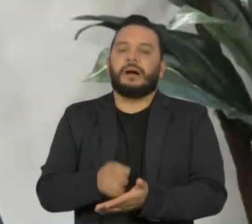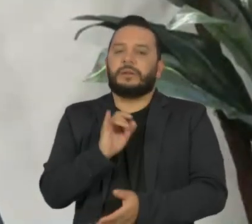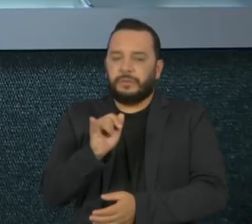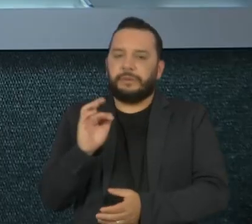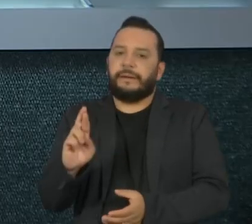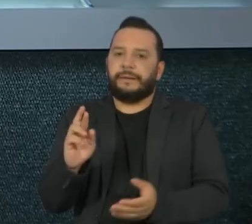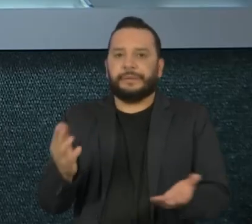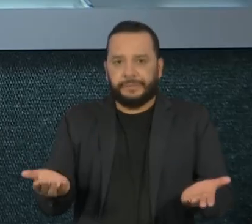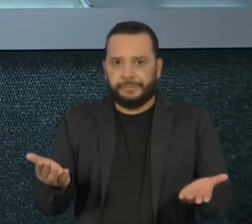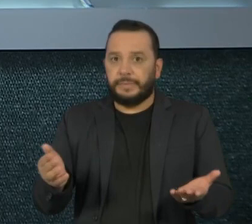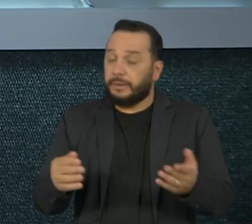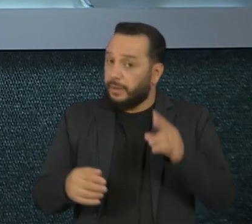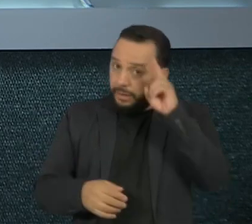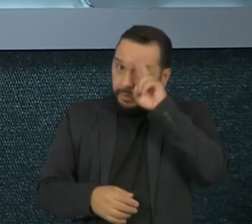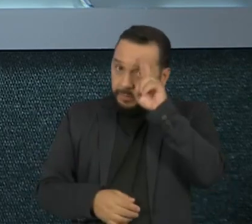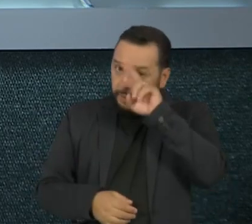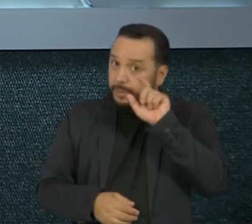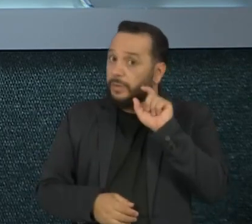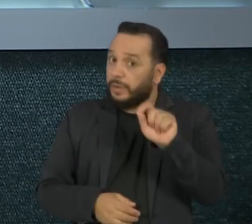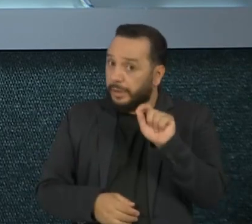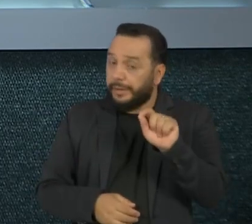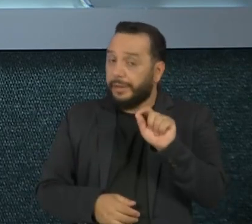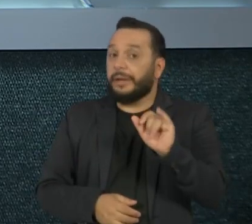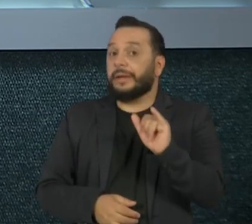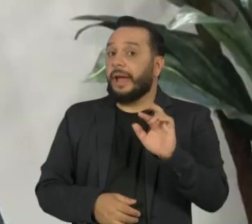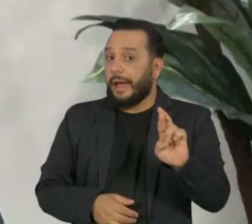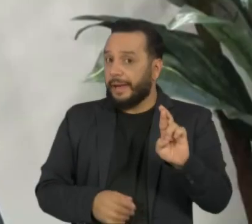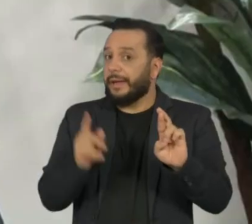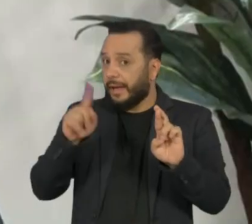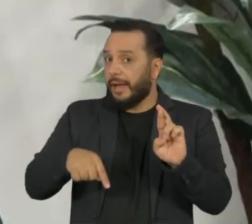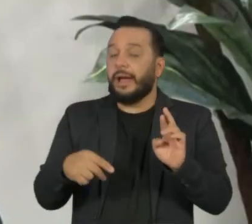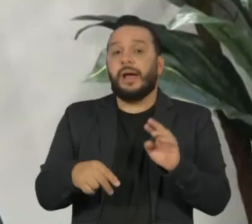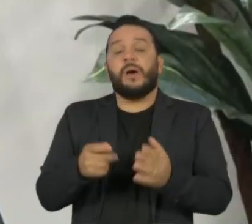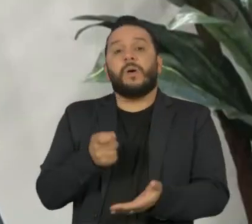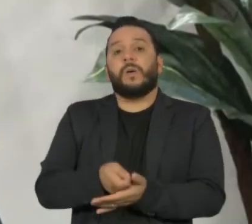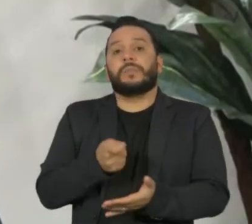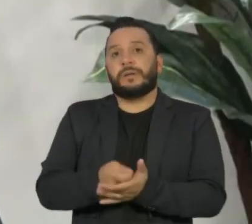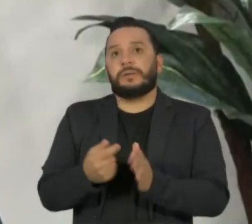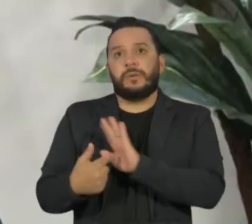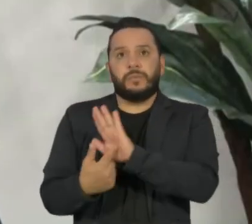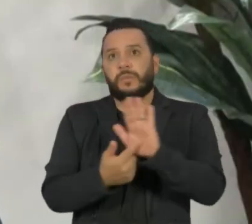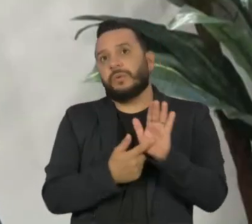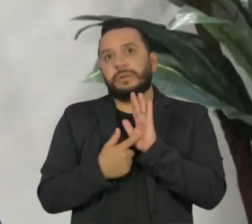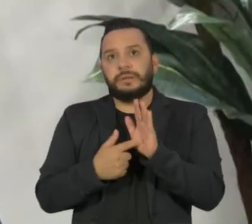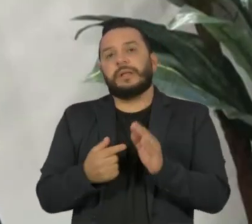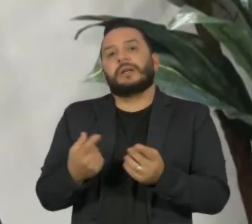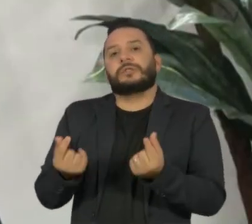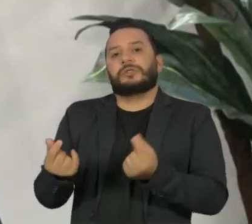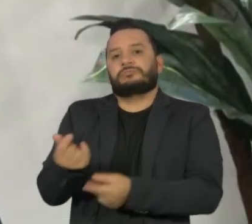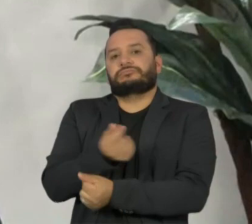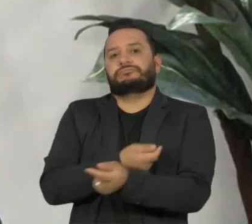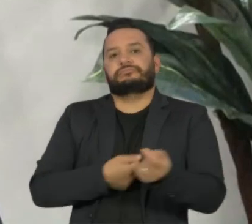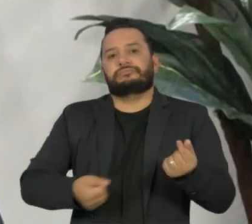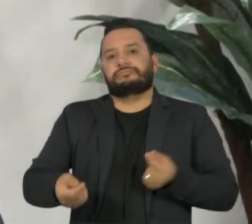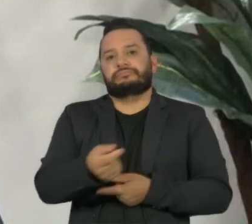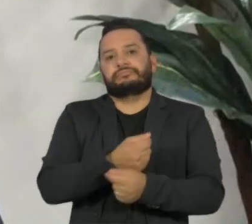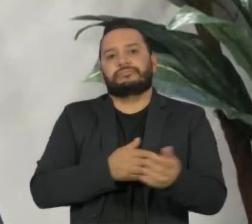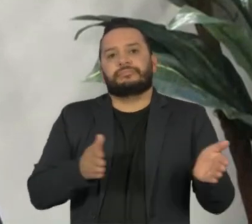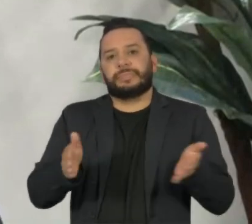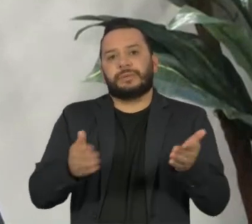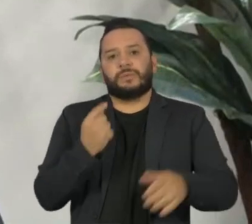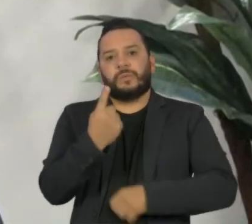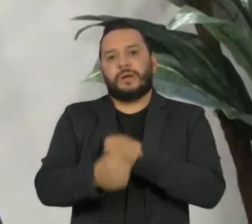declaração. Lembrando que ela é uma obrigação de mostrar toda a nossa movimentação financeira no ano,